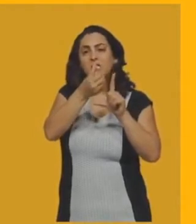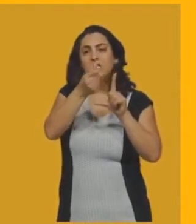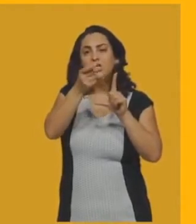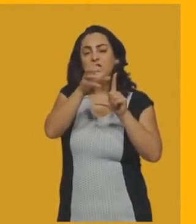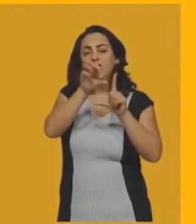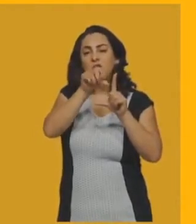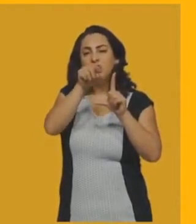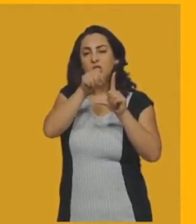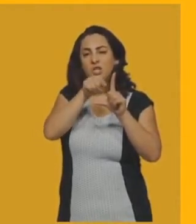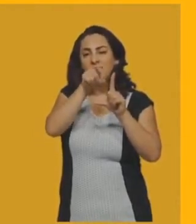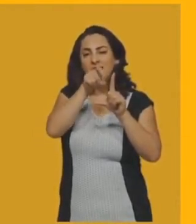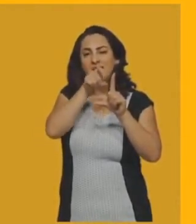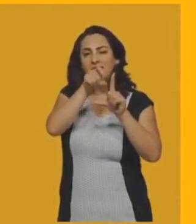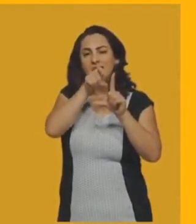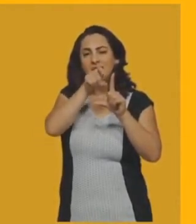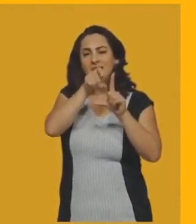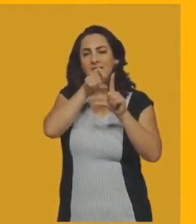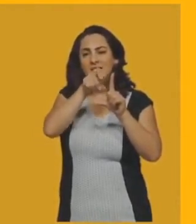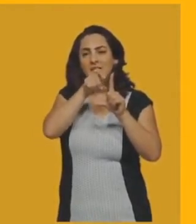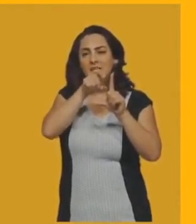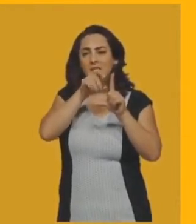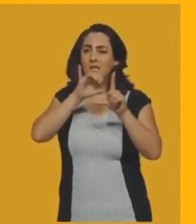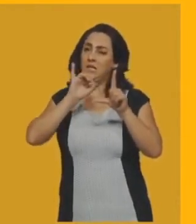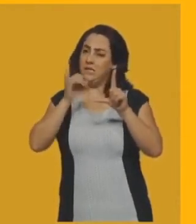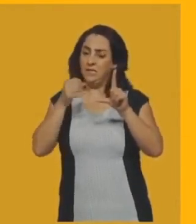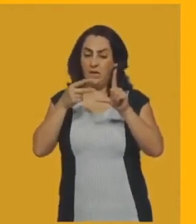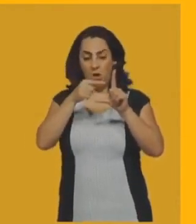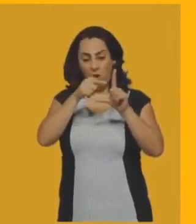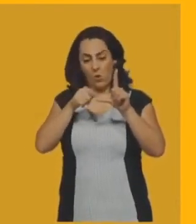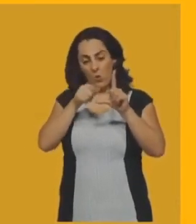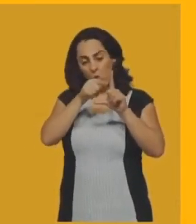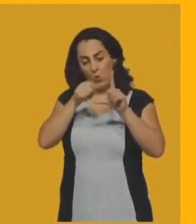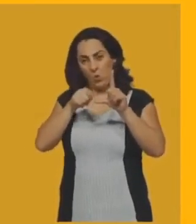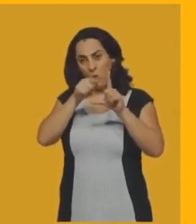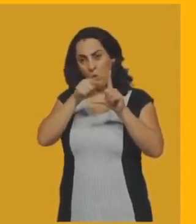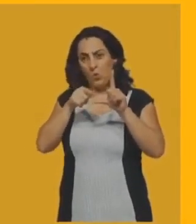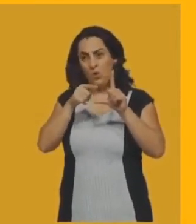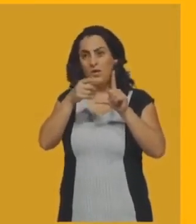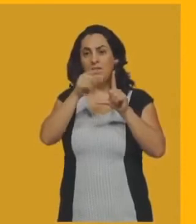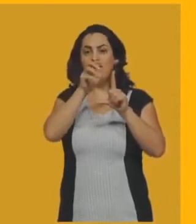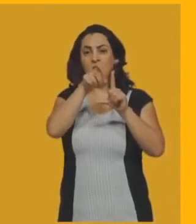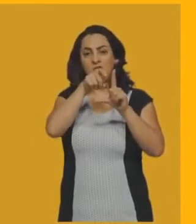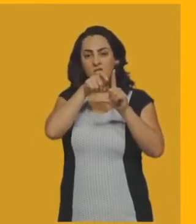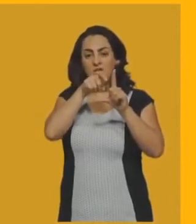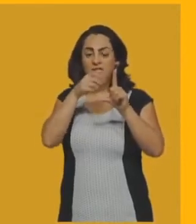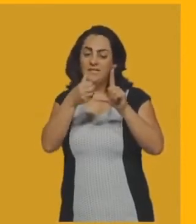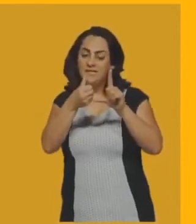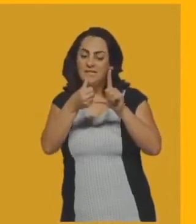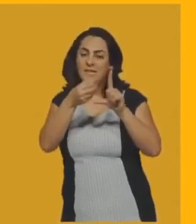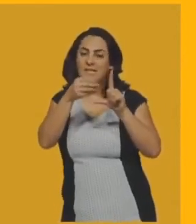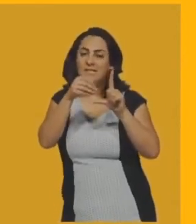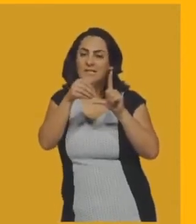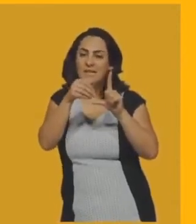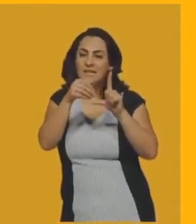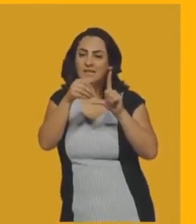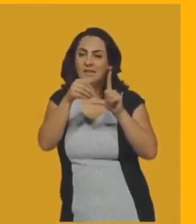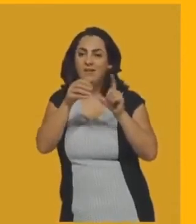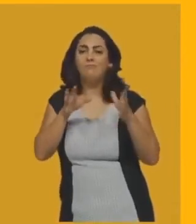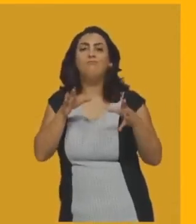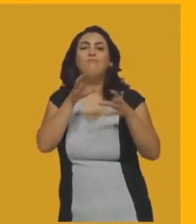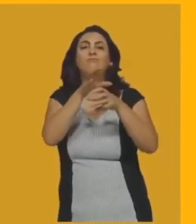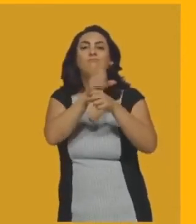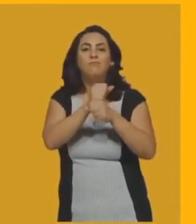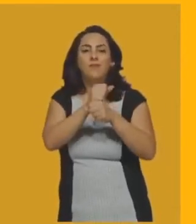ângulos complementares? Se eles são ângulos complementares, se eu somar os dois x mais